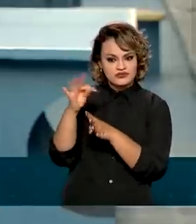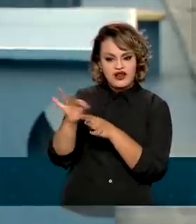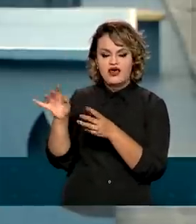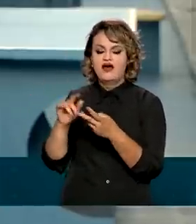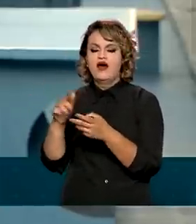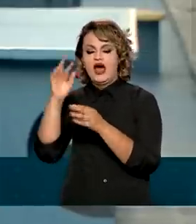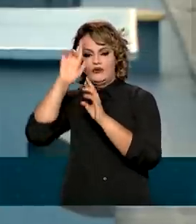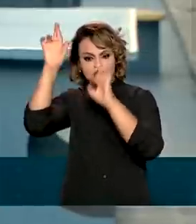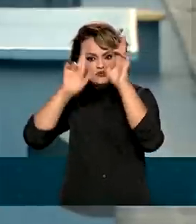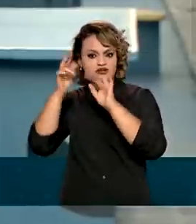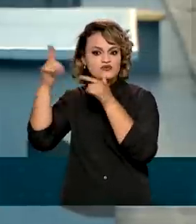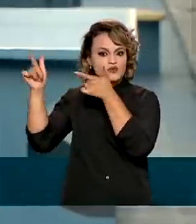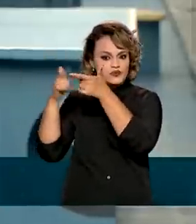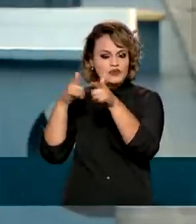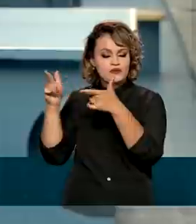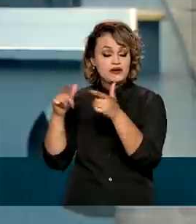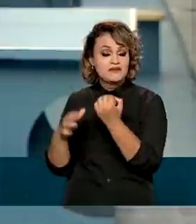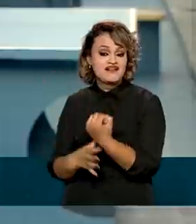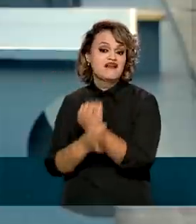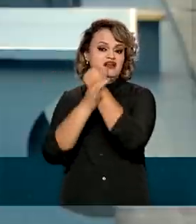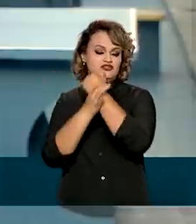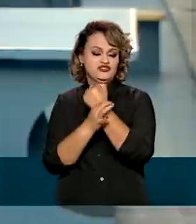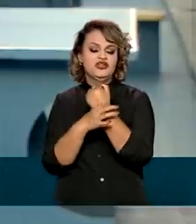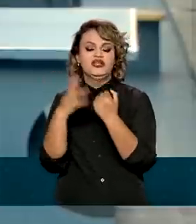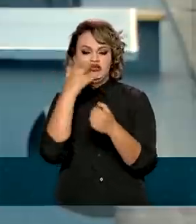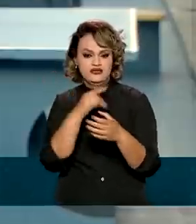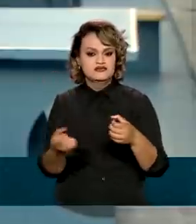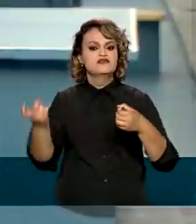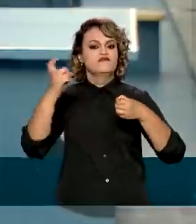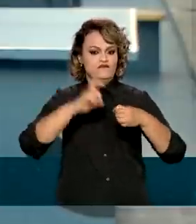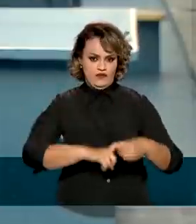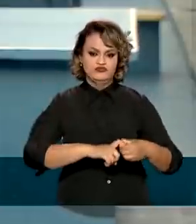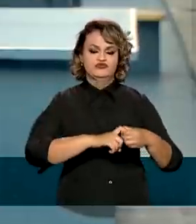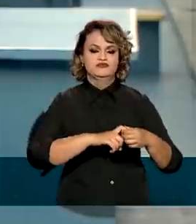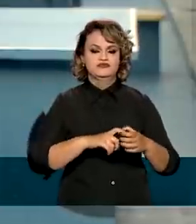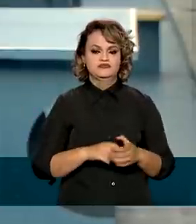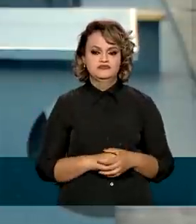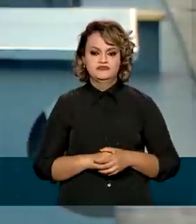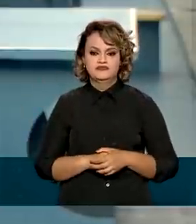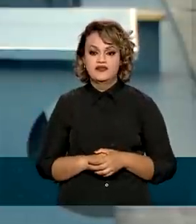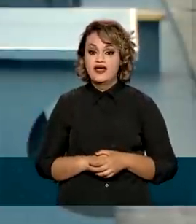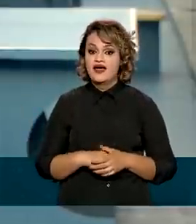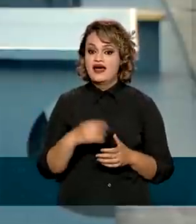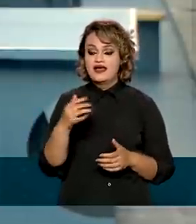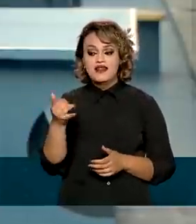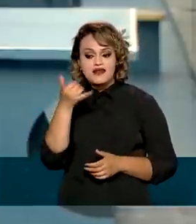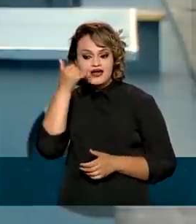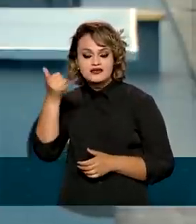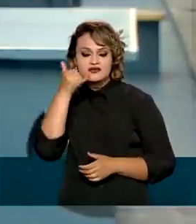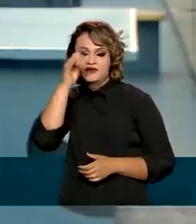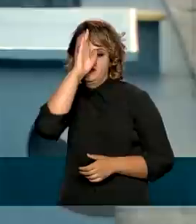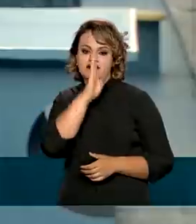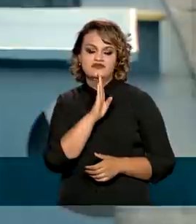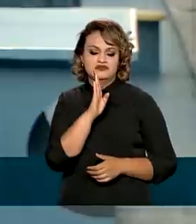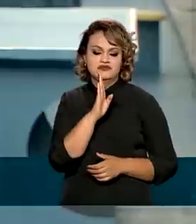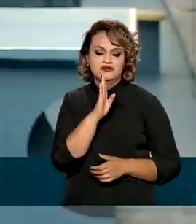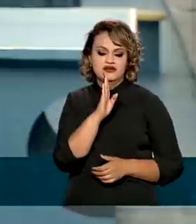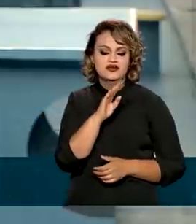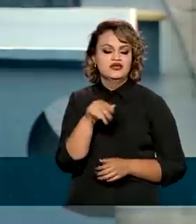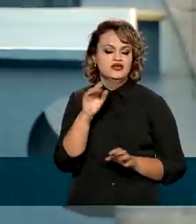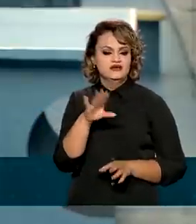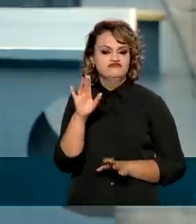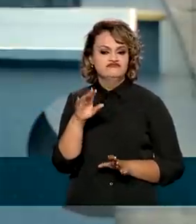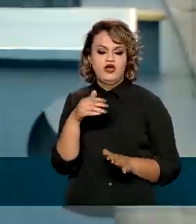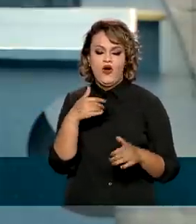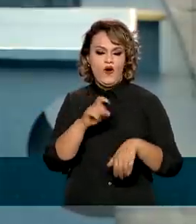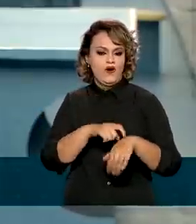autoridades competentes para garantir o retorno das crianças e dos adolescentes à escola. As ligações são gratuitas e podem ser